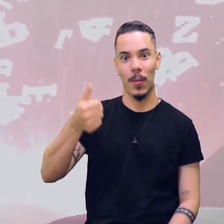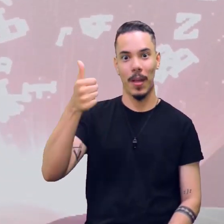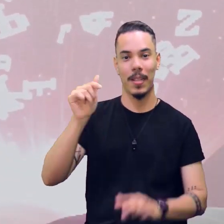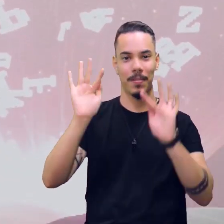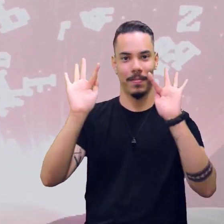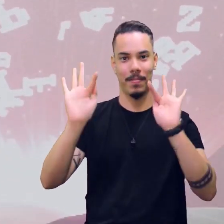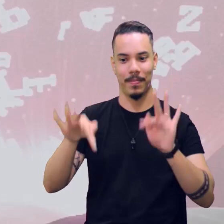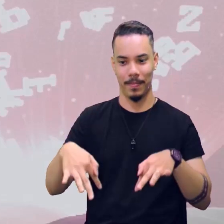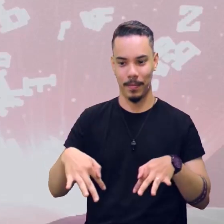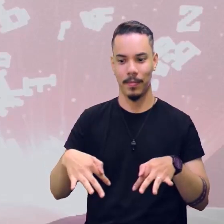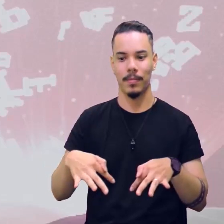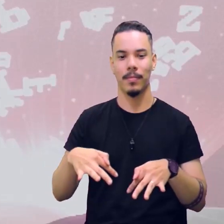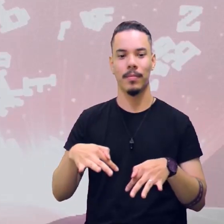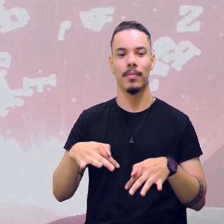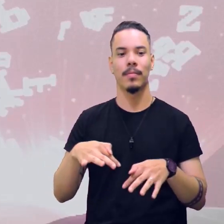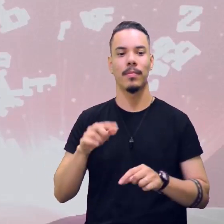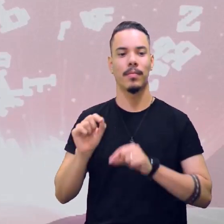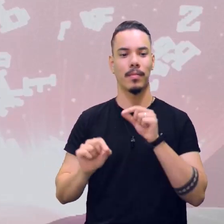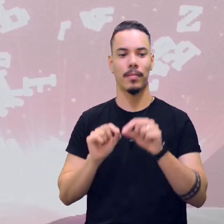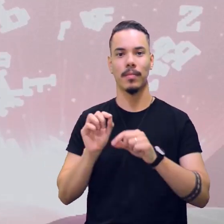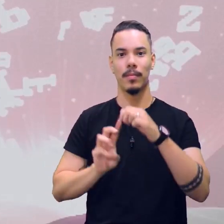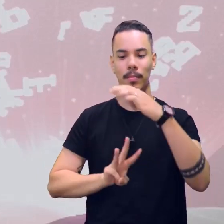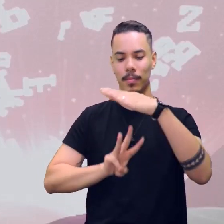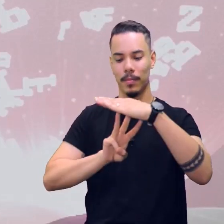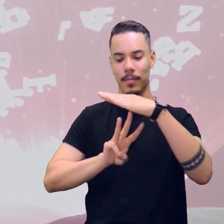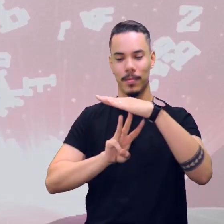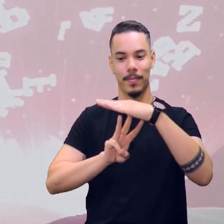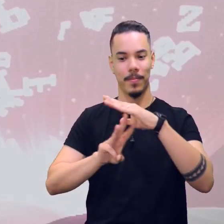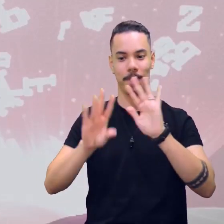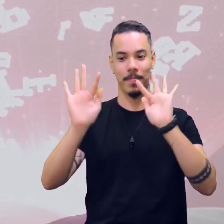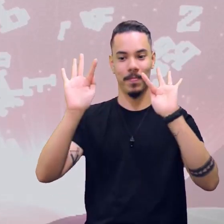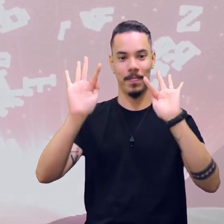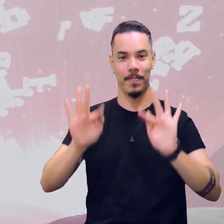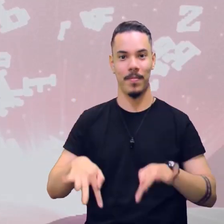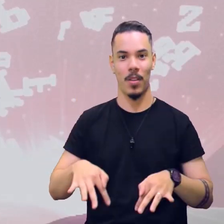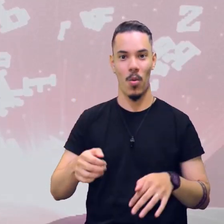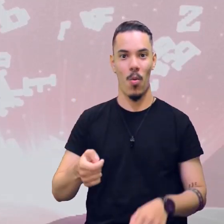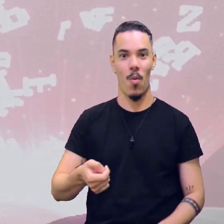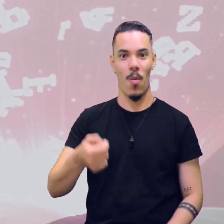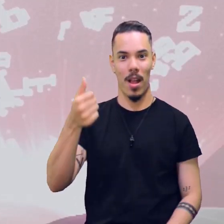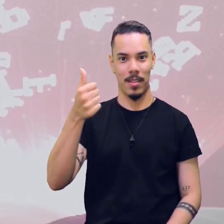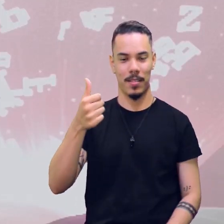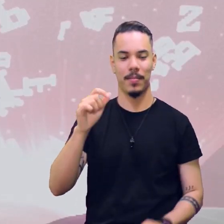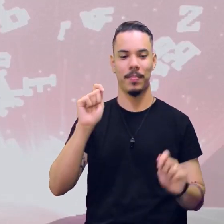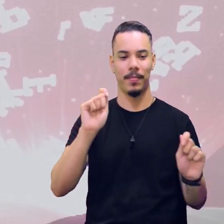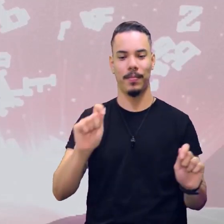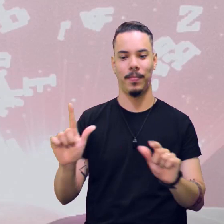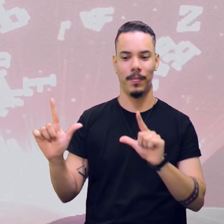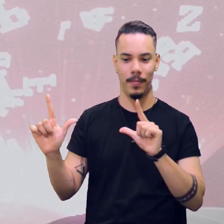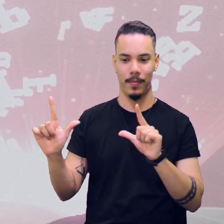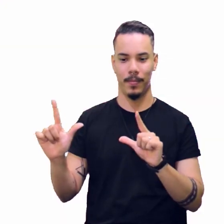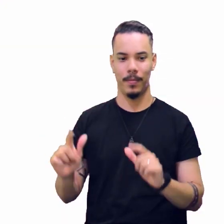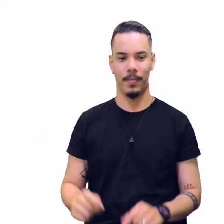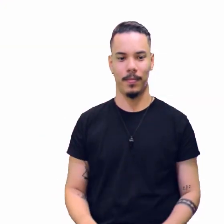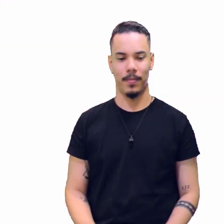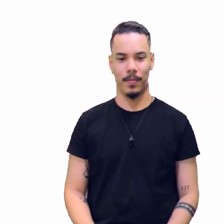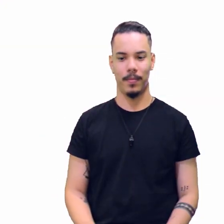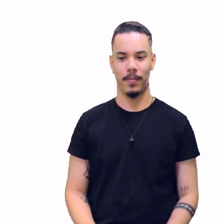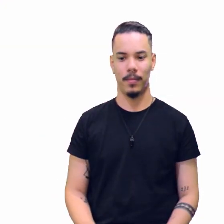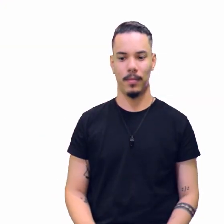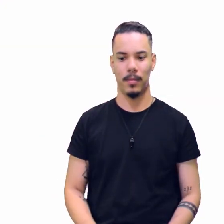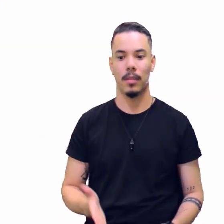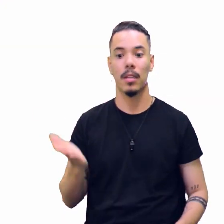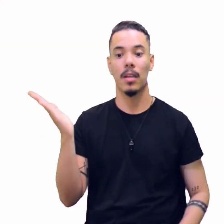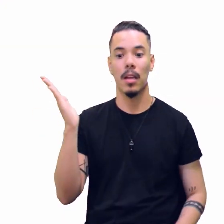finalizando a unidade 3. Então, de olho na tela. Temos